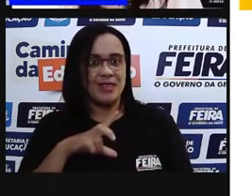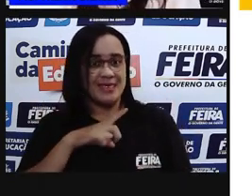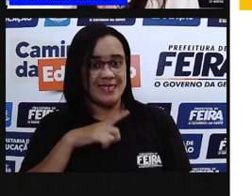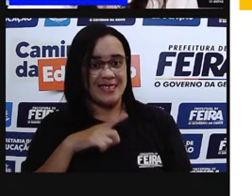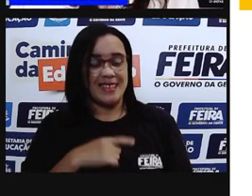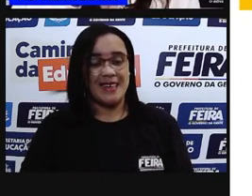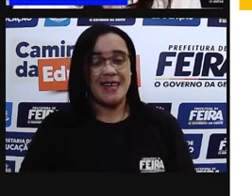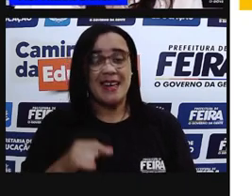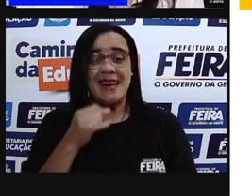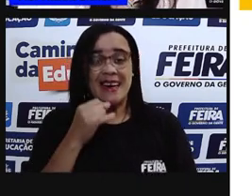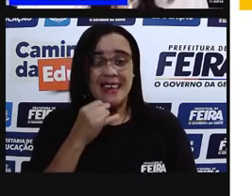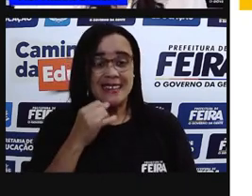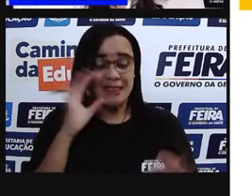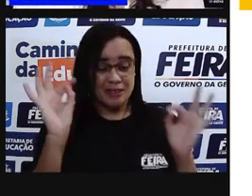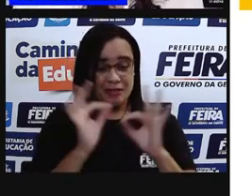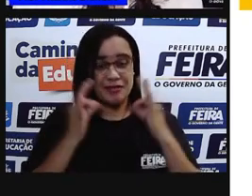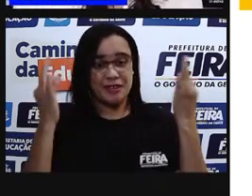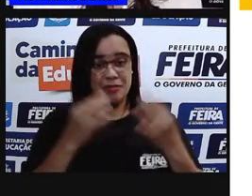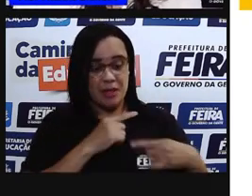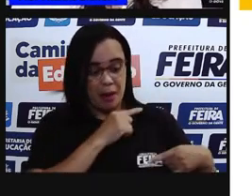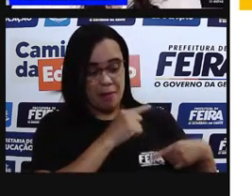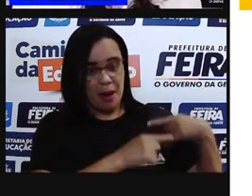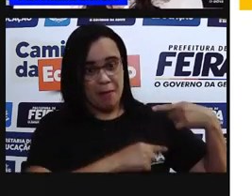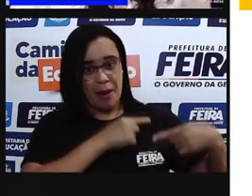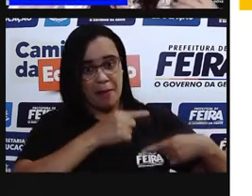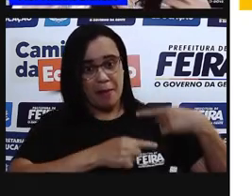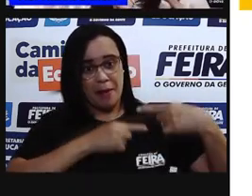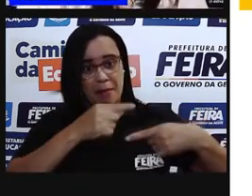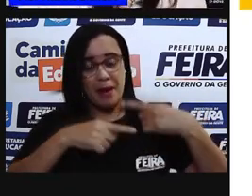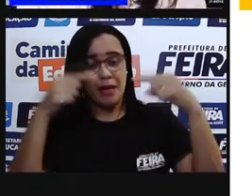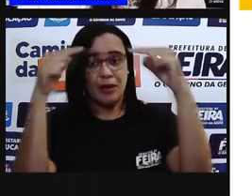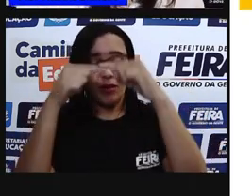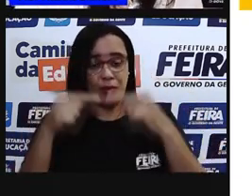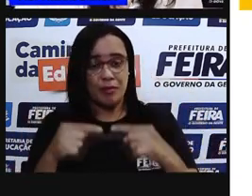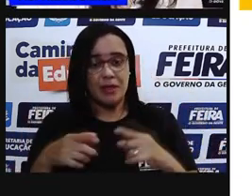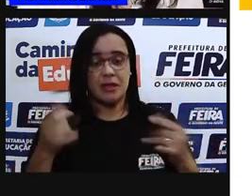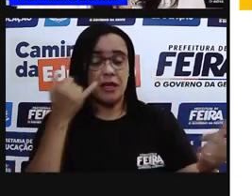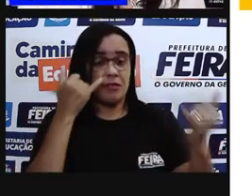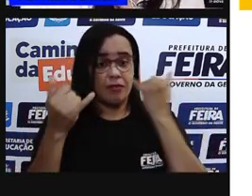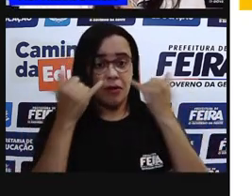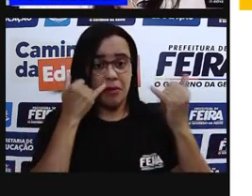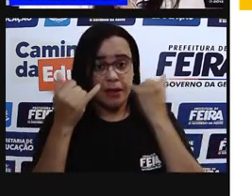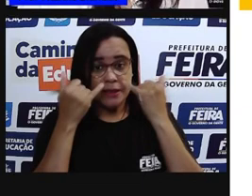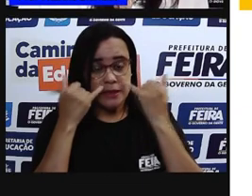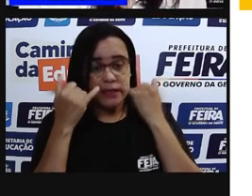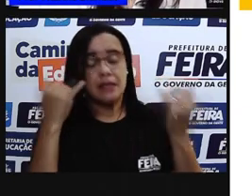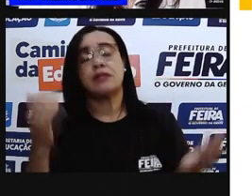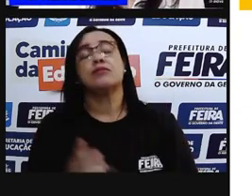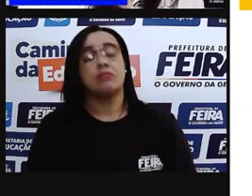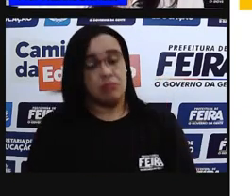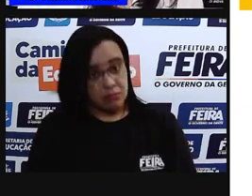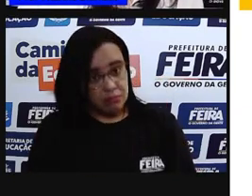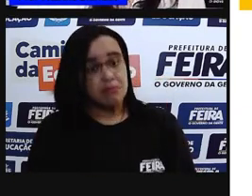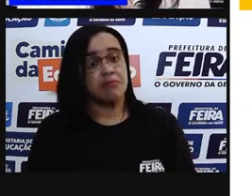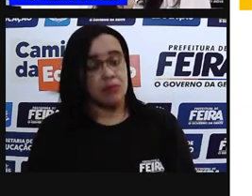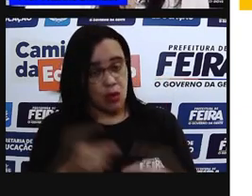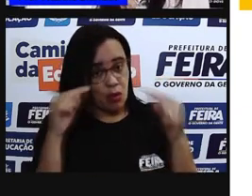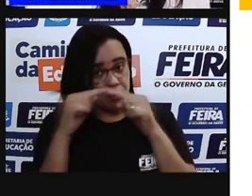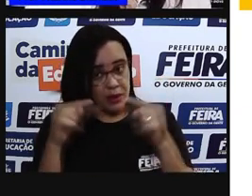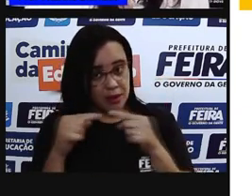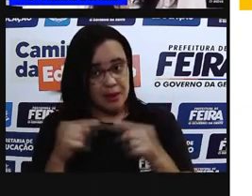tradições familiares. Tudo isso são informações. A gente vestir roupa, hoje em dia, é uma informação.